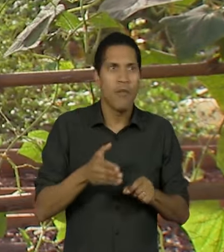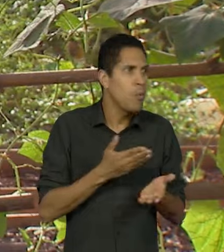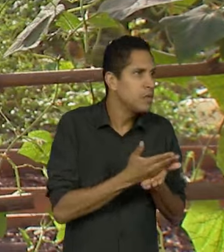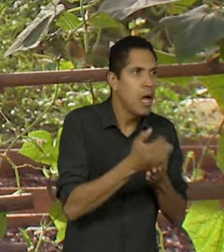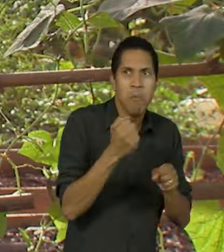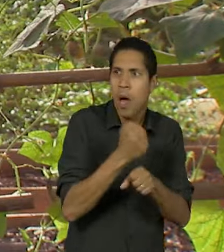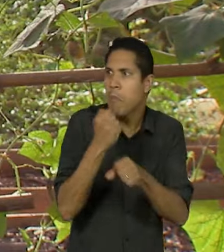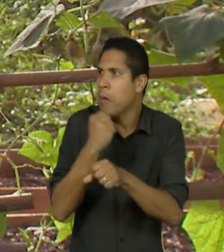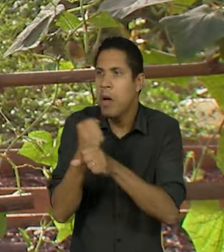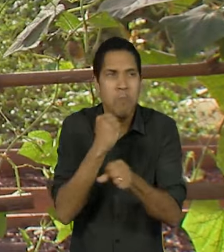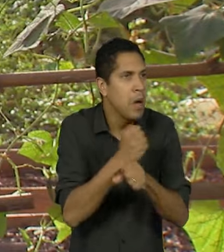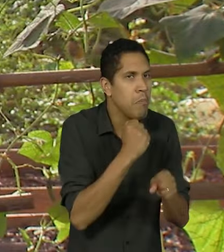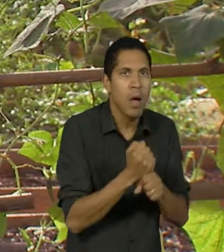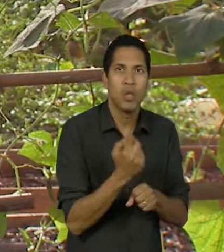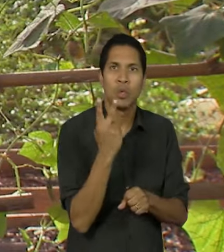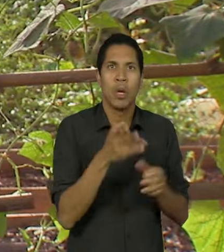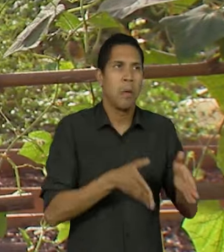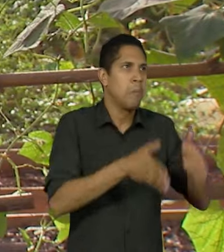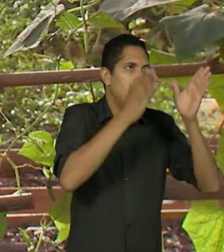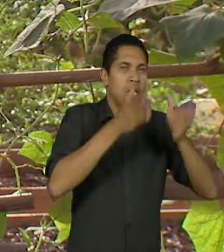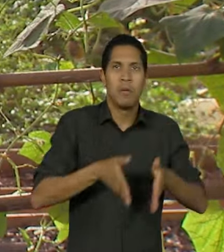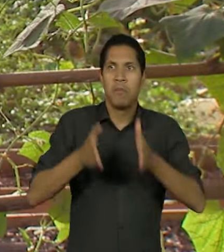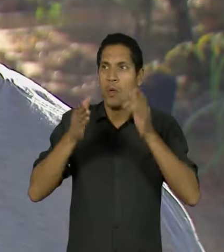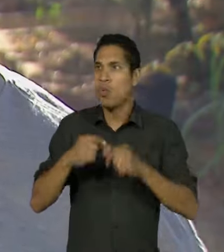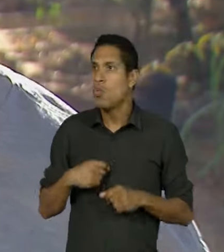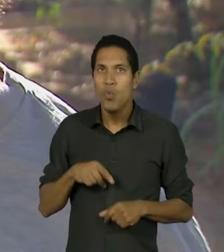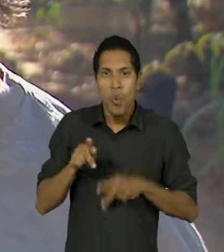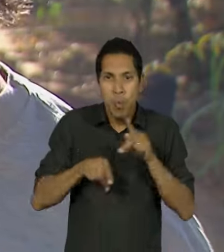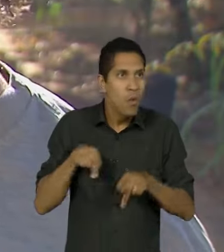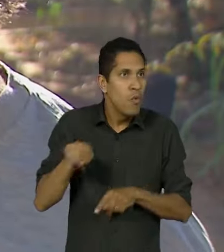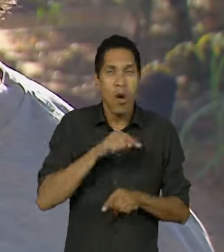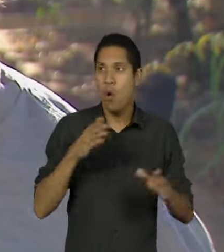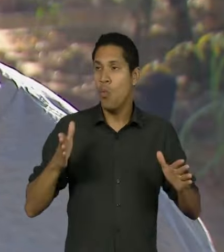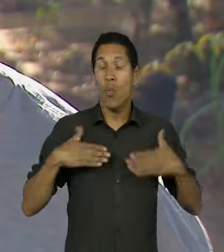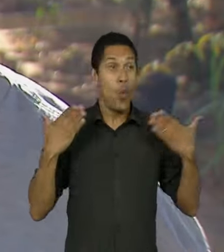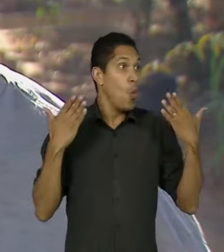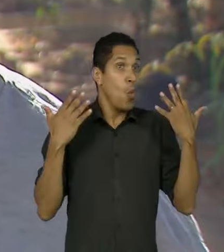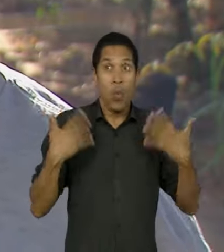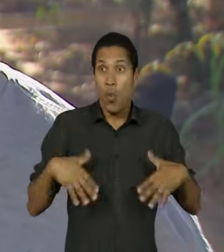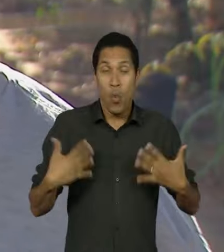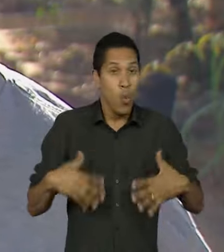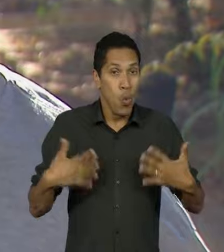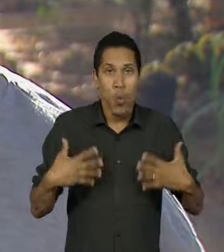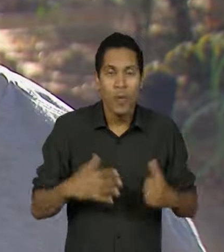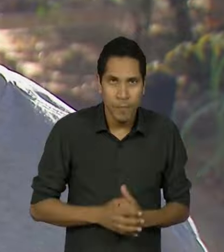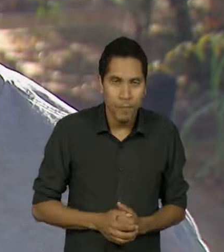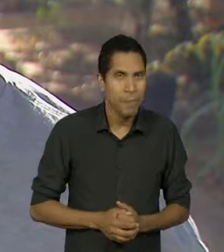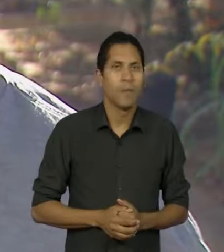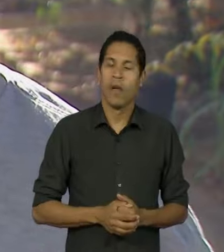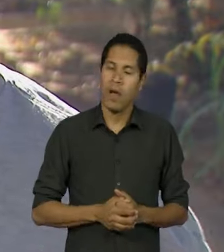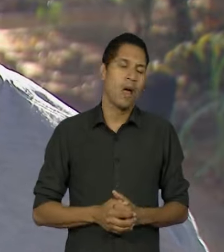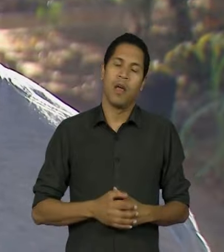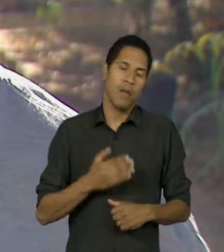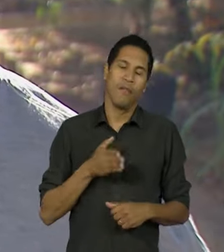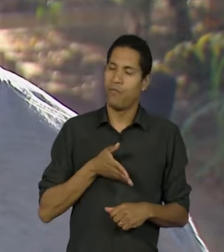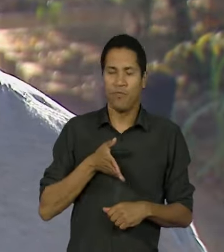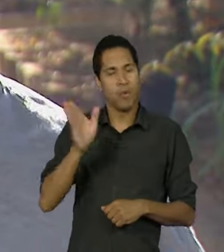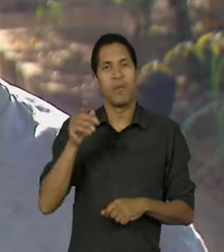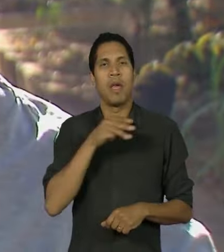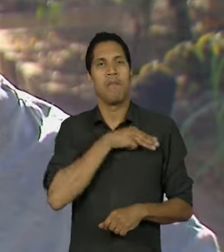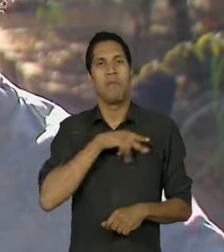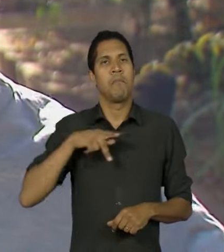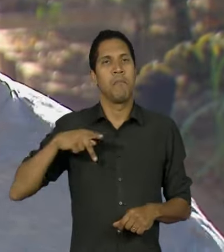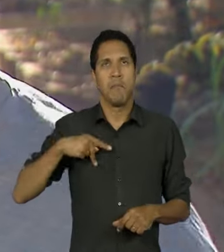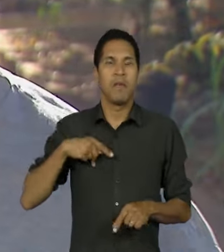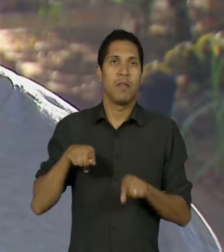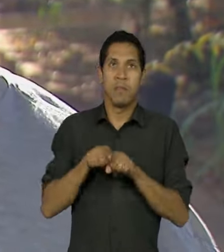prédios residenciais. Foi um enorme susto. Acabamos indo para o Ministério Público e batemos de frente. Todo